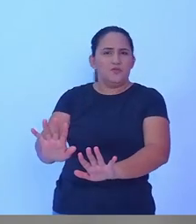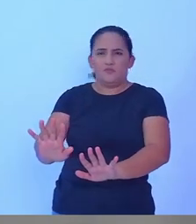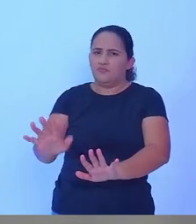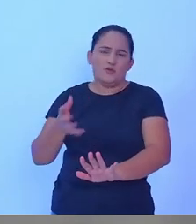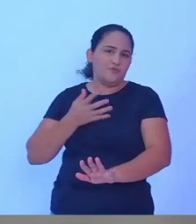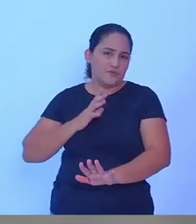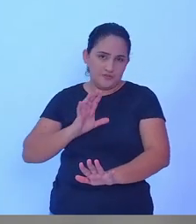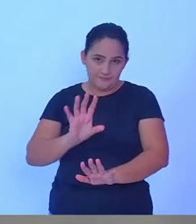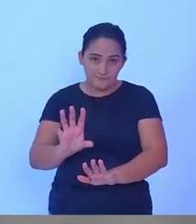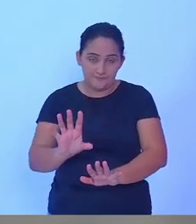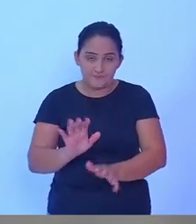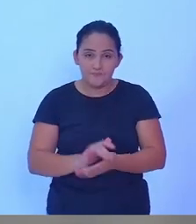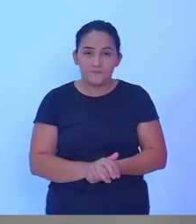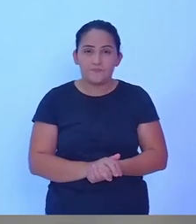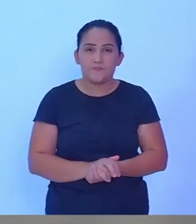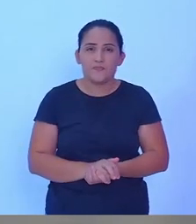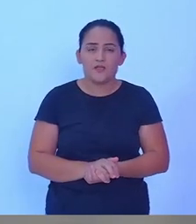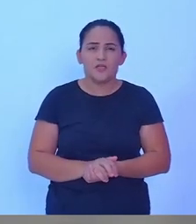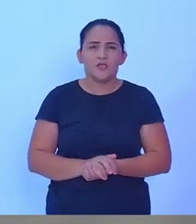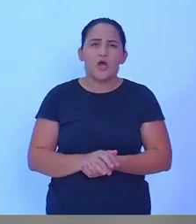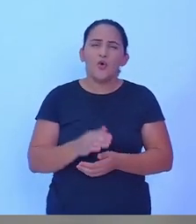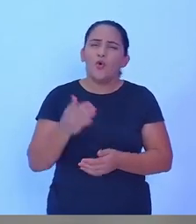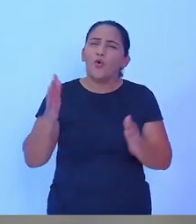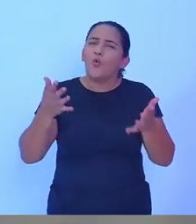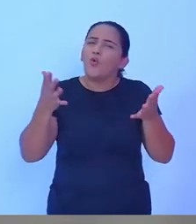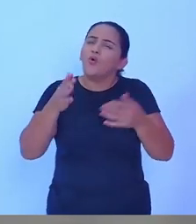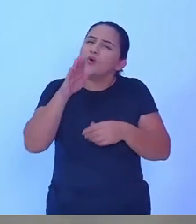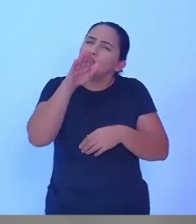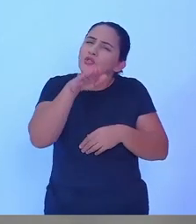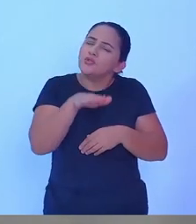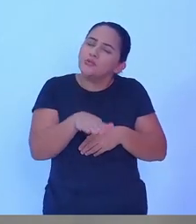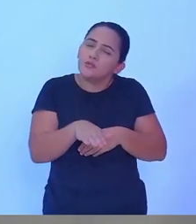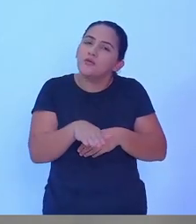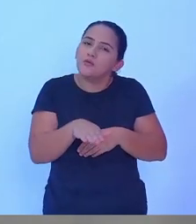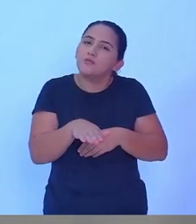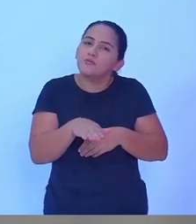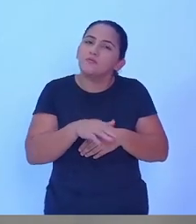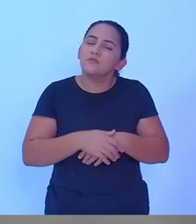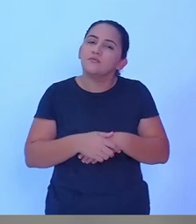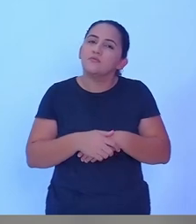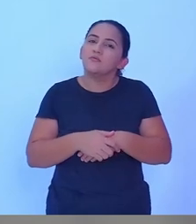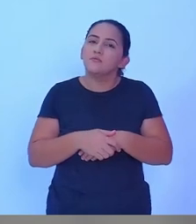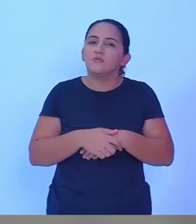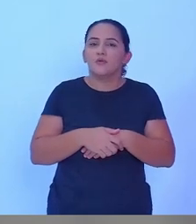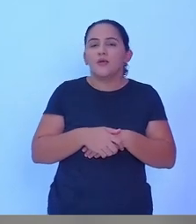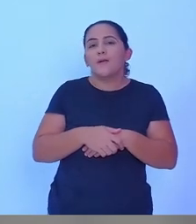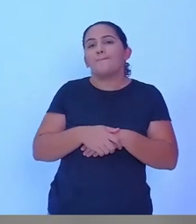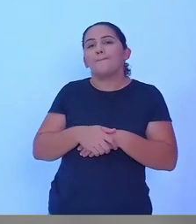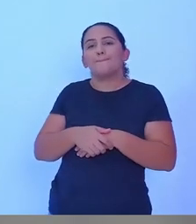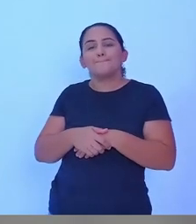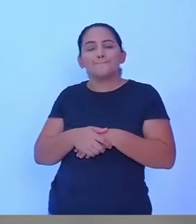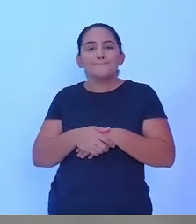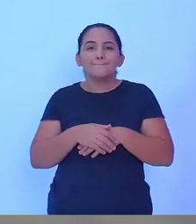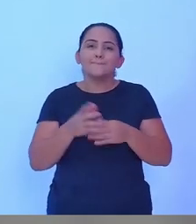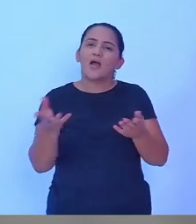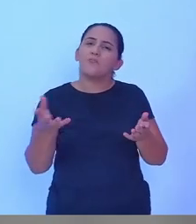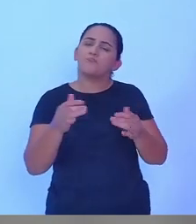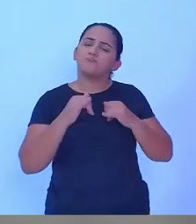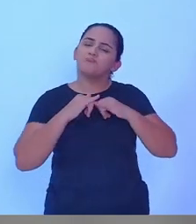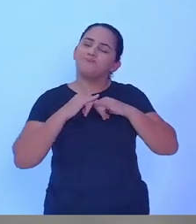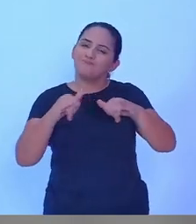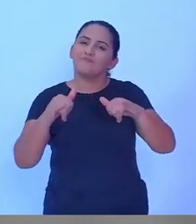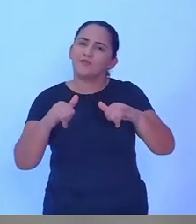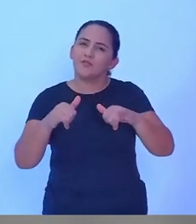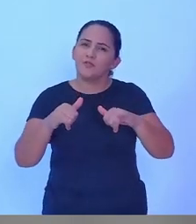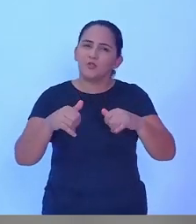E agora, à tarde, eu recebi uma correspondência do MDB, dizendo que